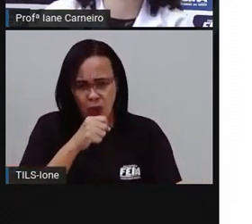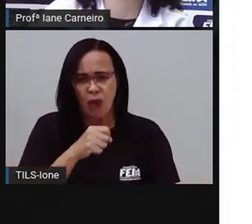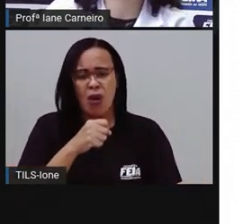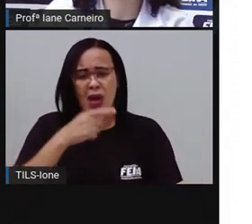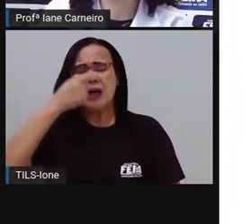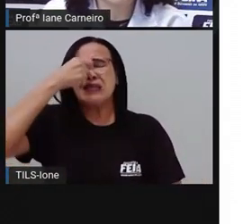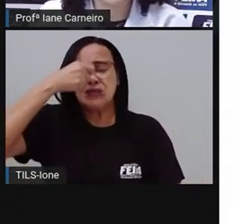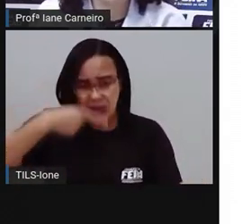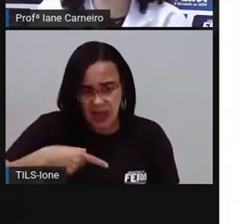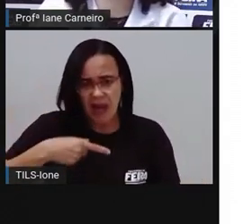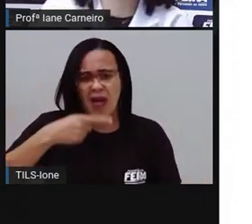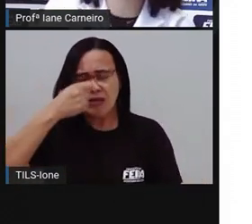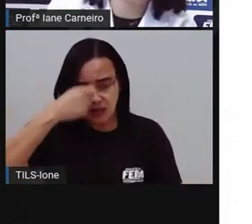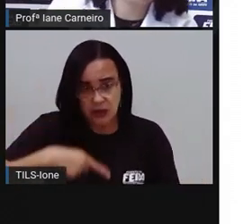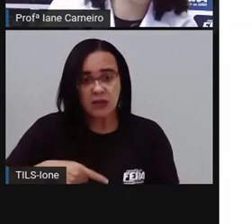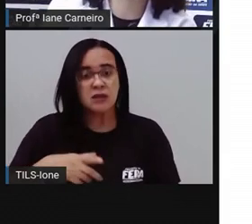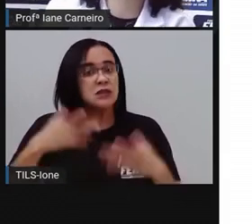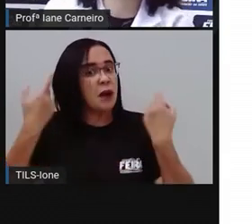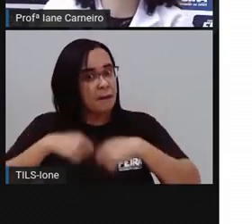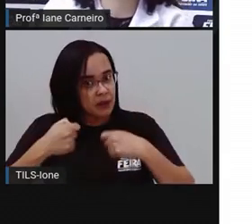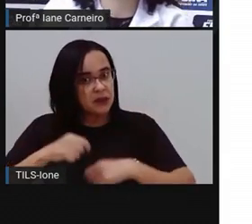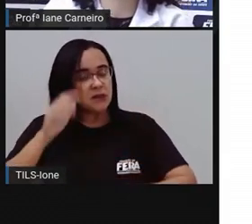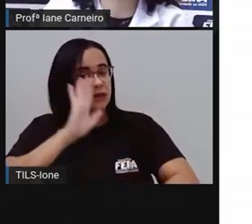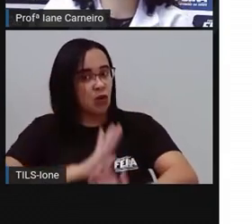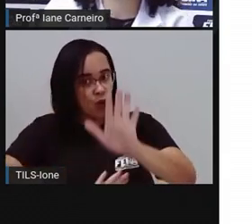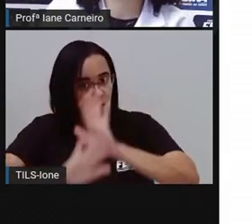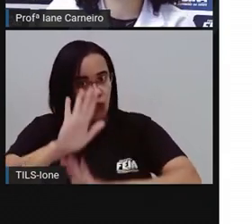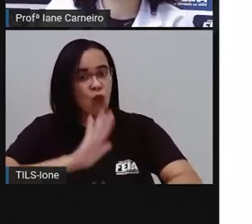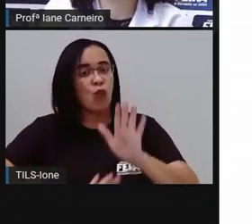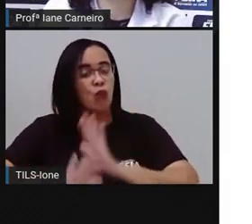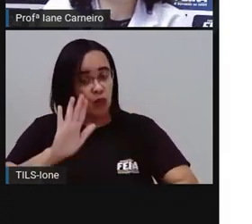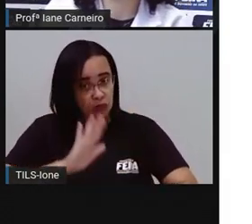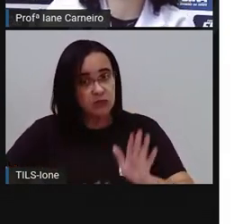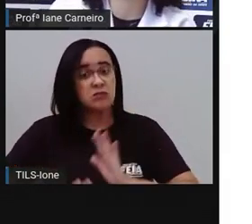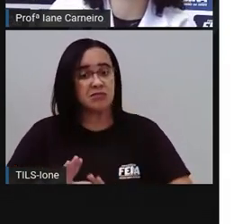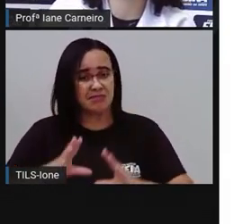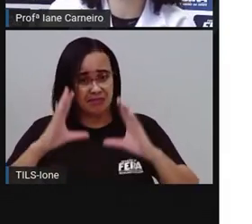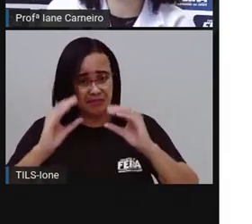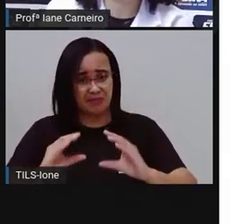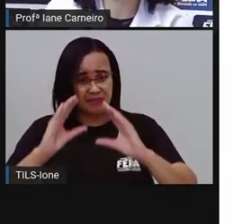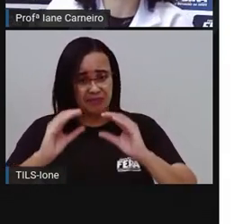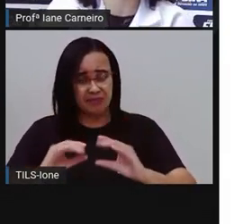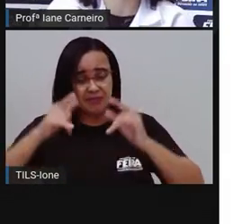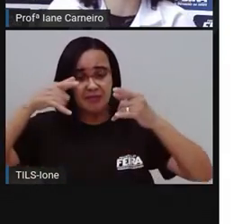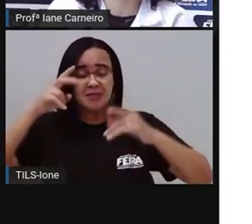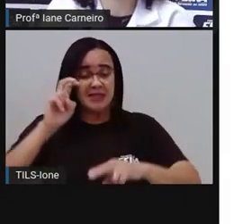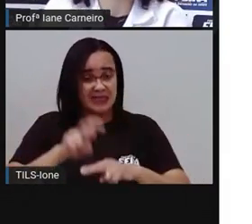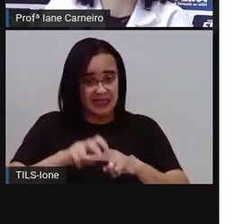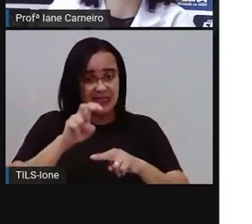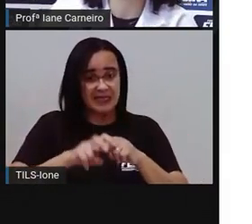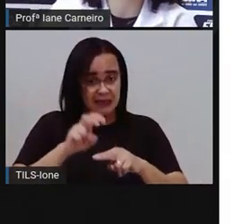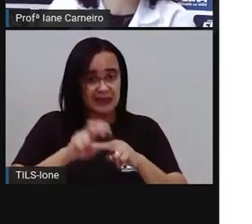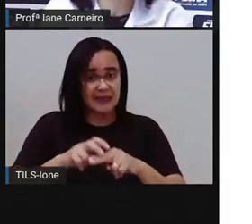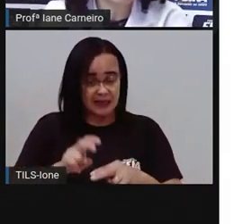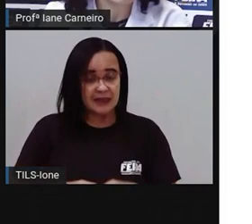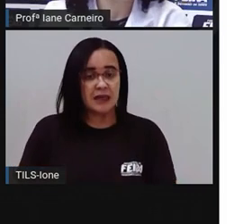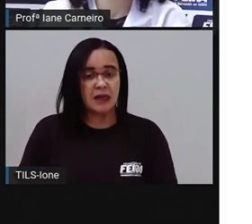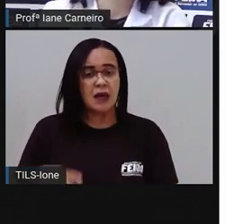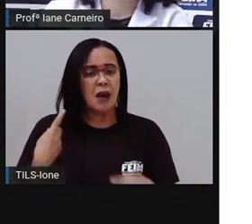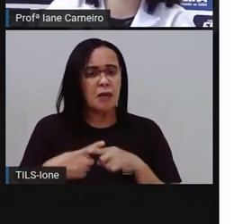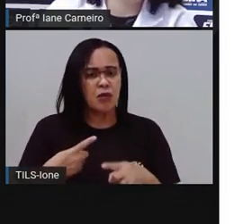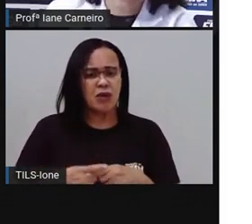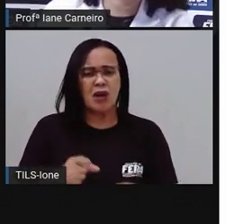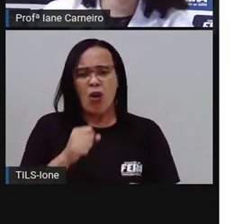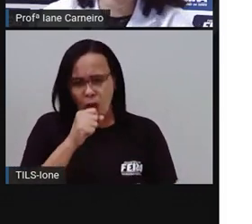E tirar o pó dos móveis, né? Ter cuidado com sofá de tecido, com almofado, travesseiro. Então, tem que